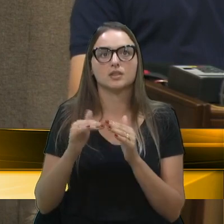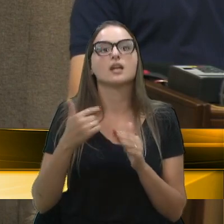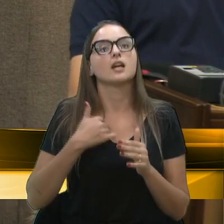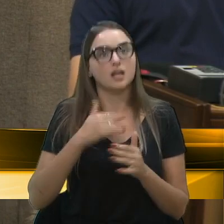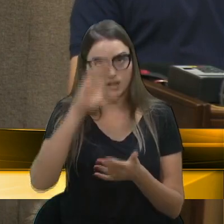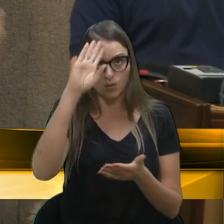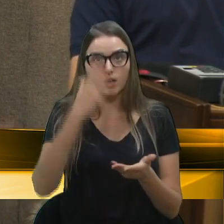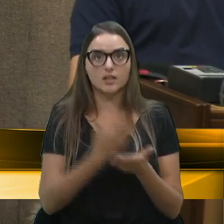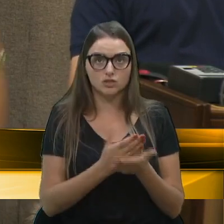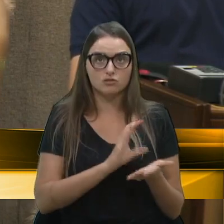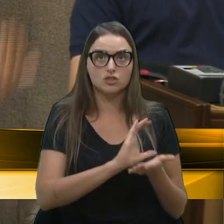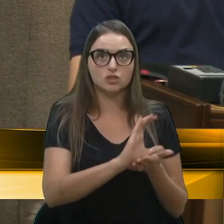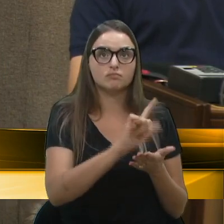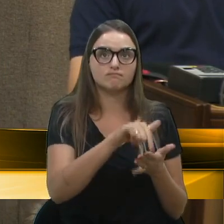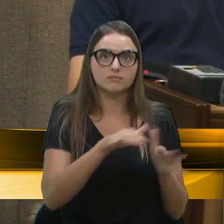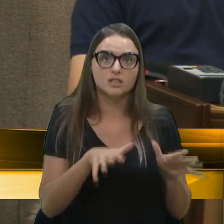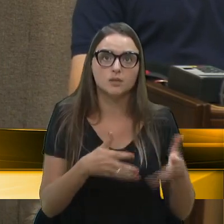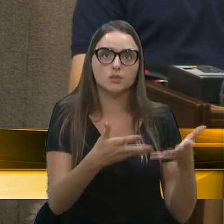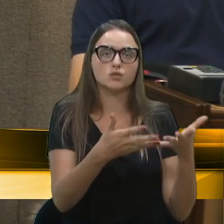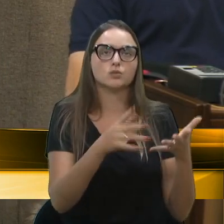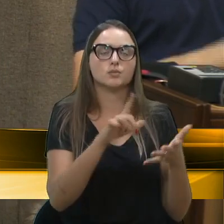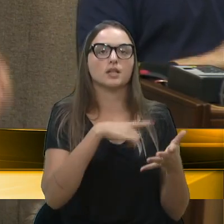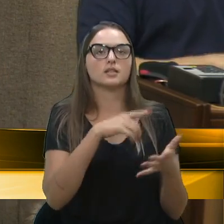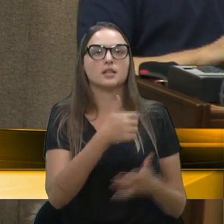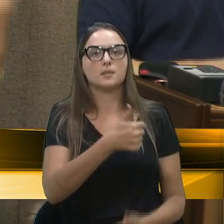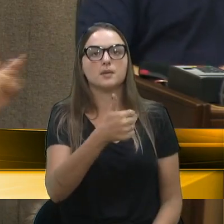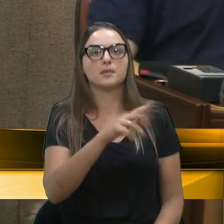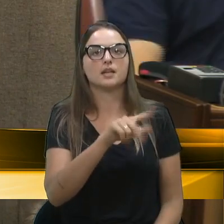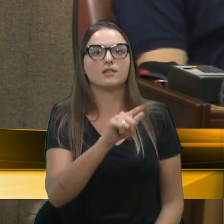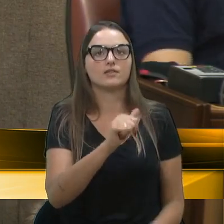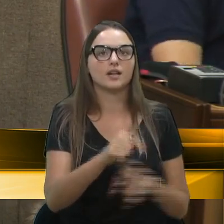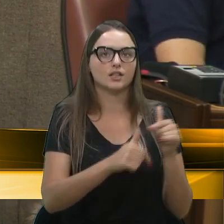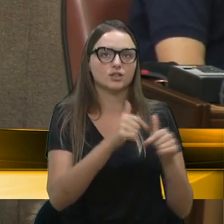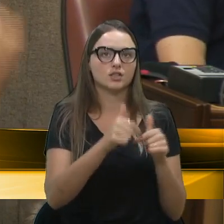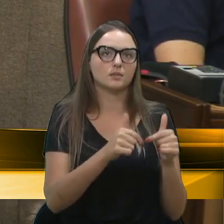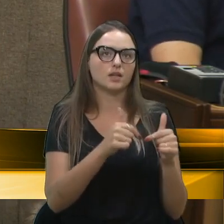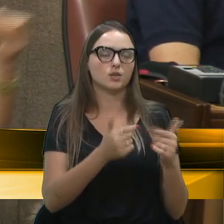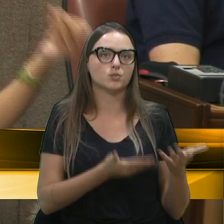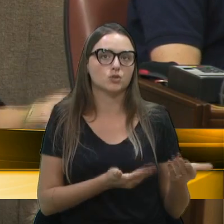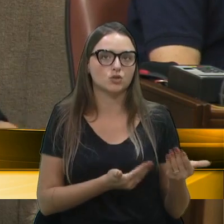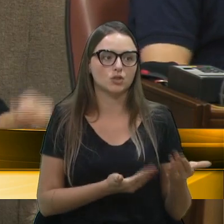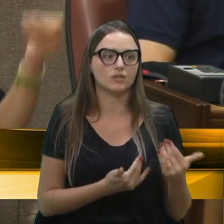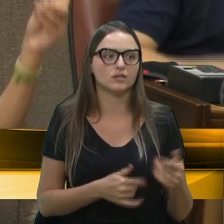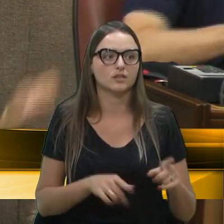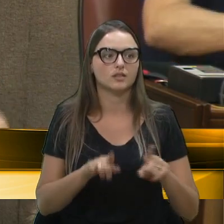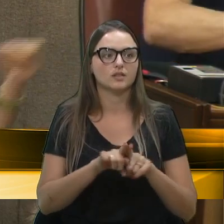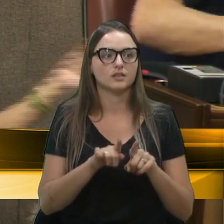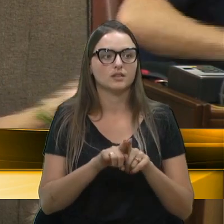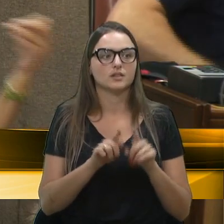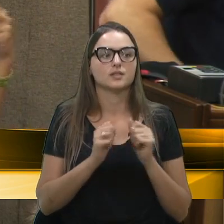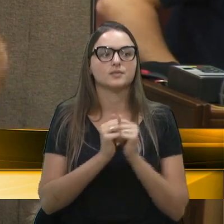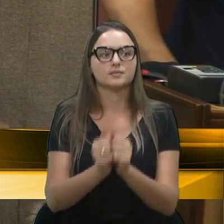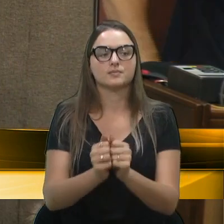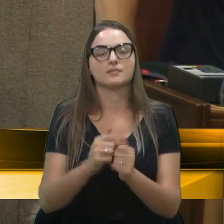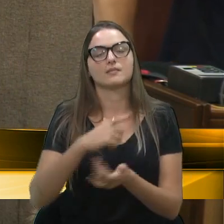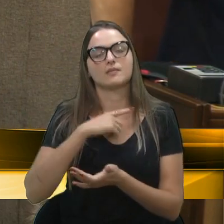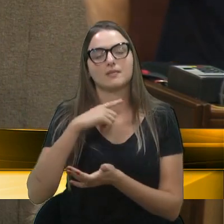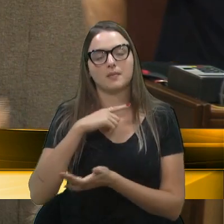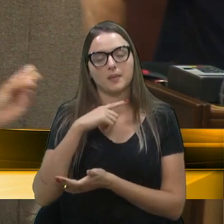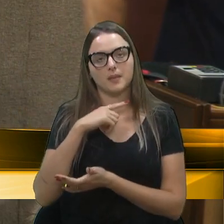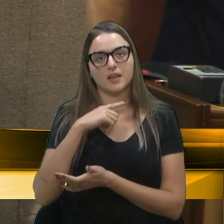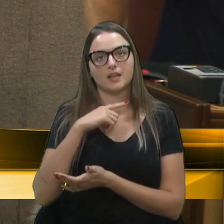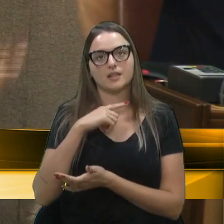que incentiva. Incentiva para dar primeiro emprego para jovem, mas também incentiva para que outras empresas que venham para